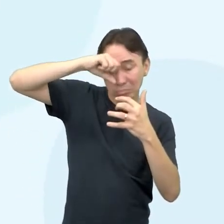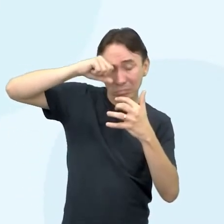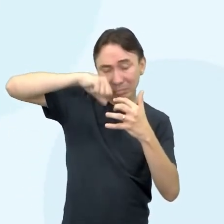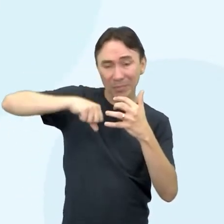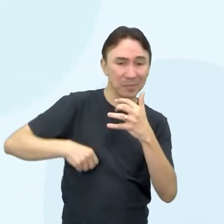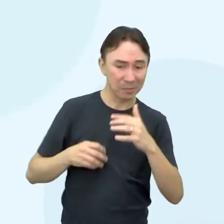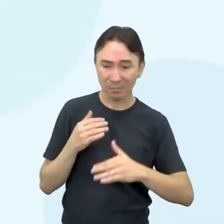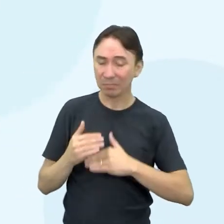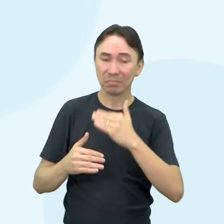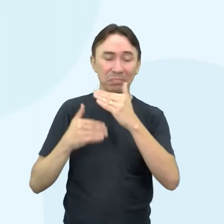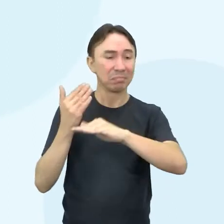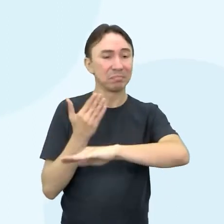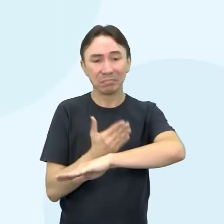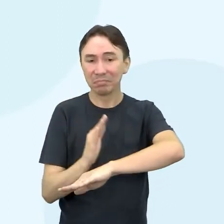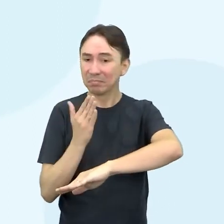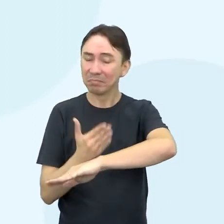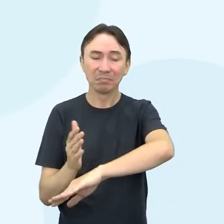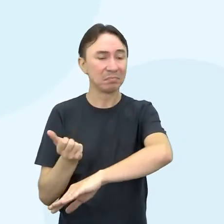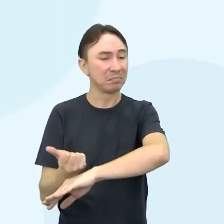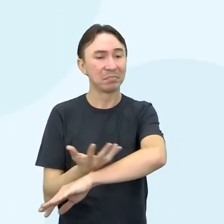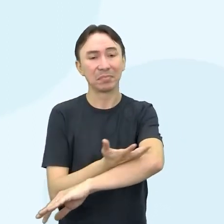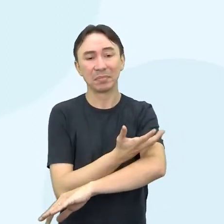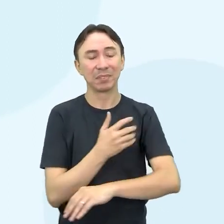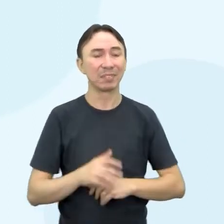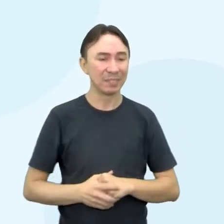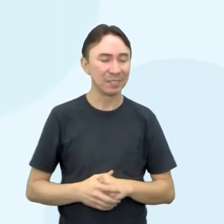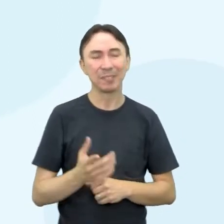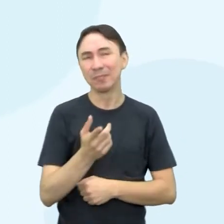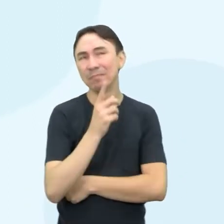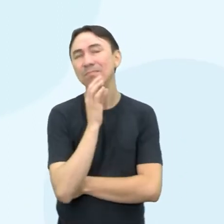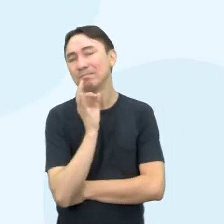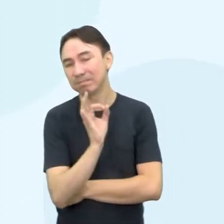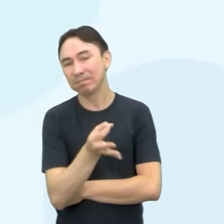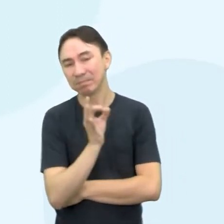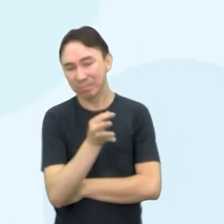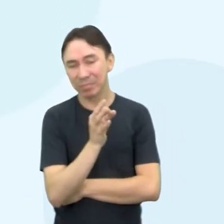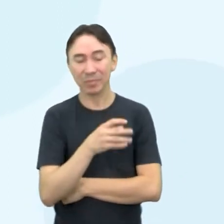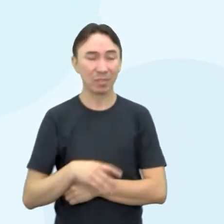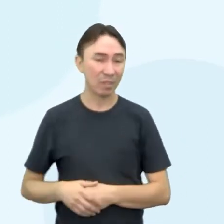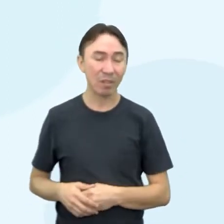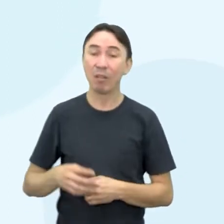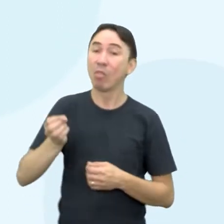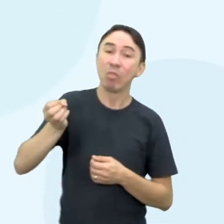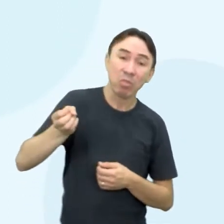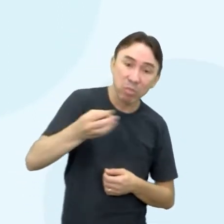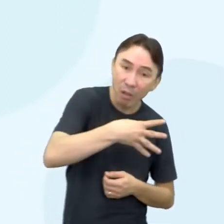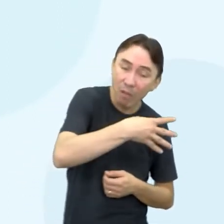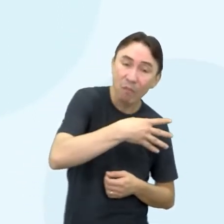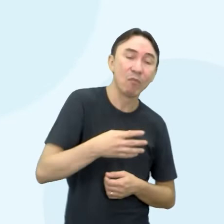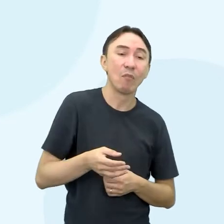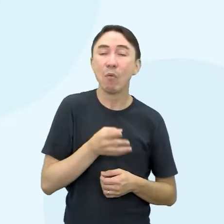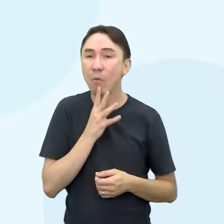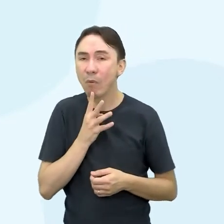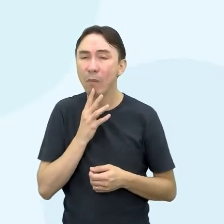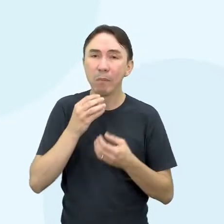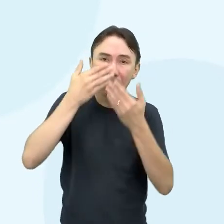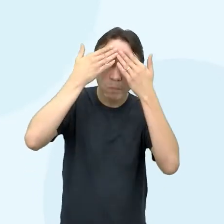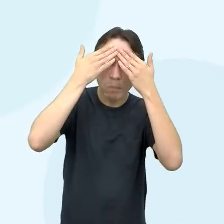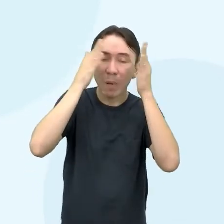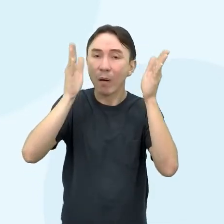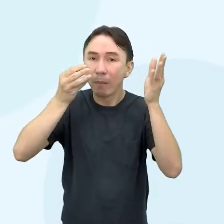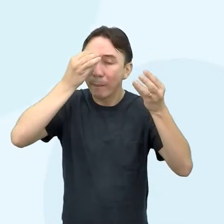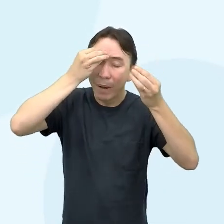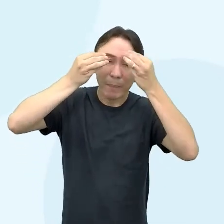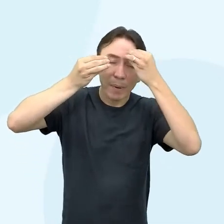tá aí, gente. Então, a gente já viu que é verdade sim. Estar abertos a novos conhecimentos, né? E domínio das suas emoções